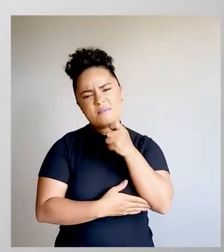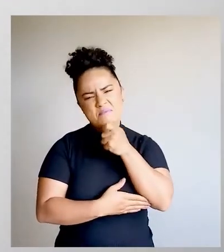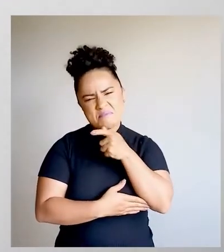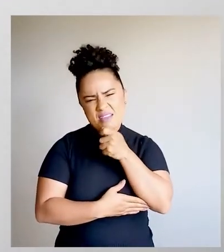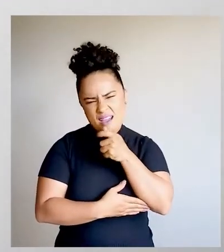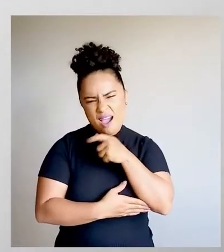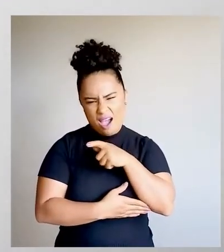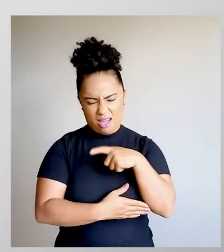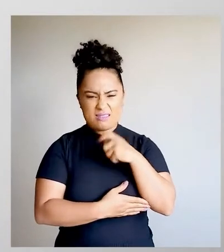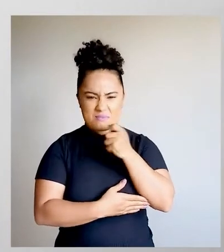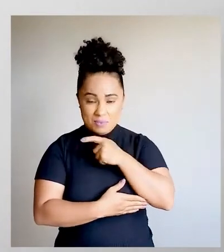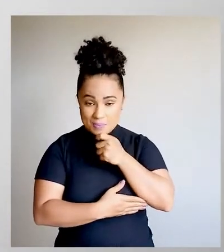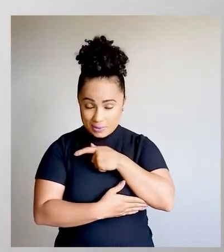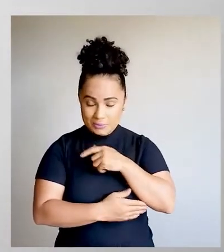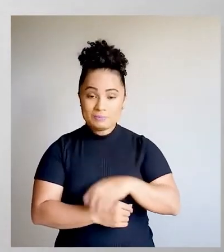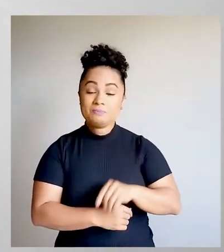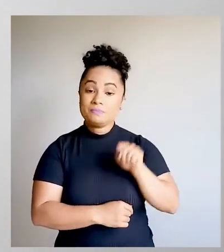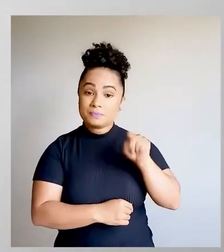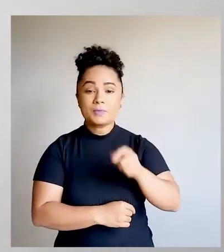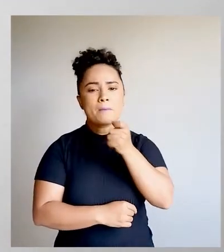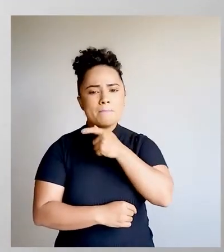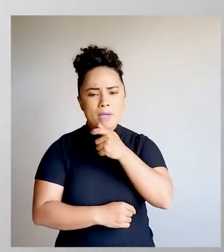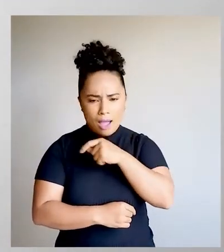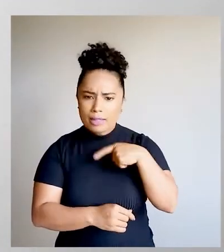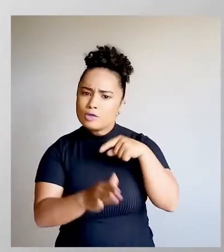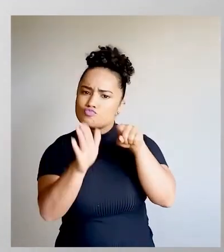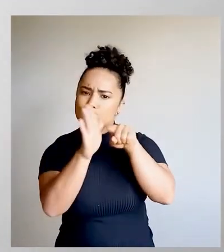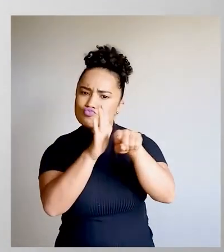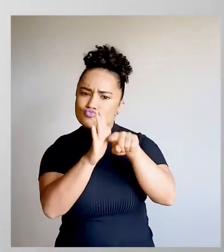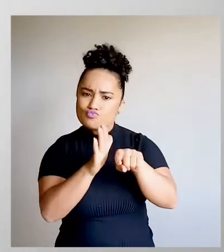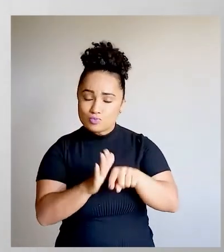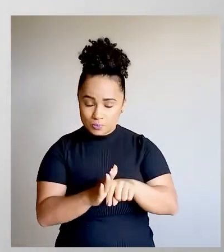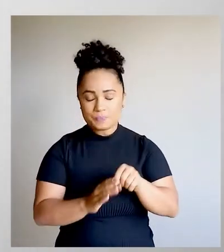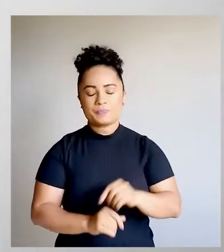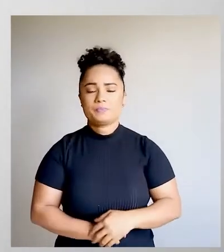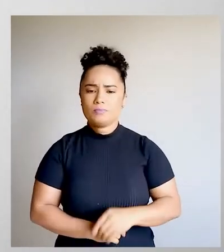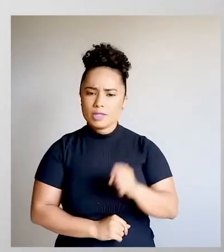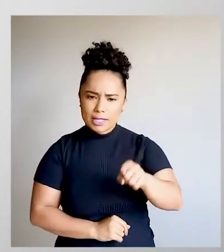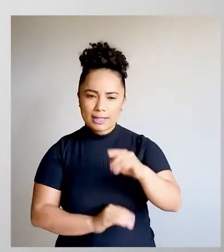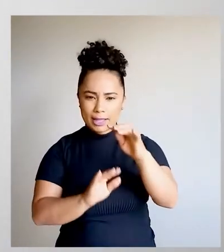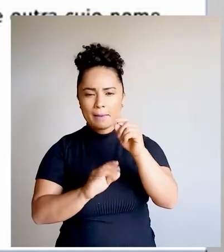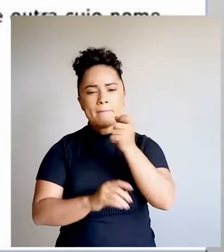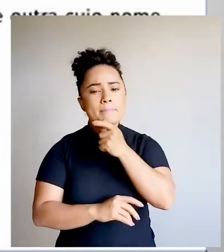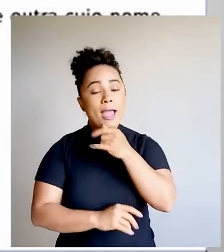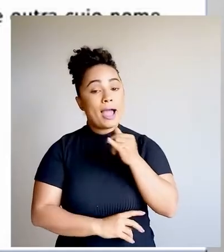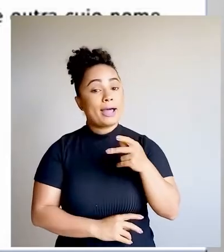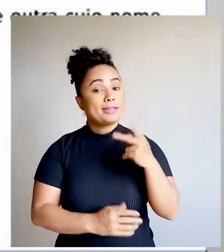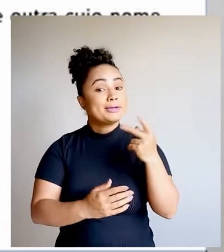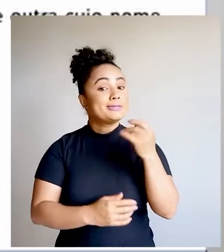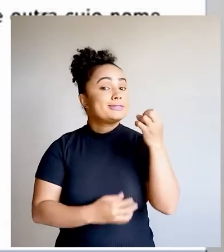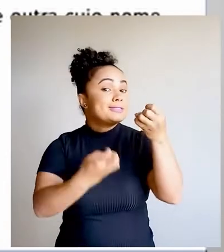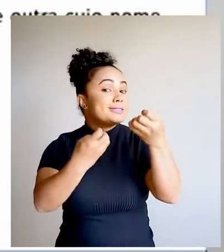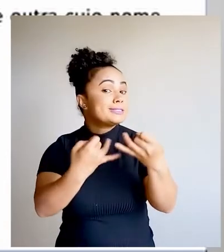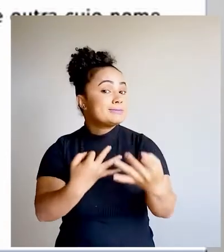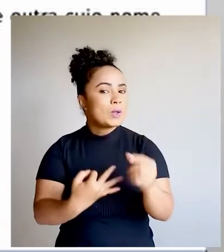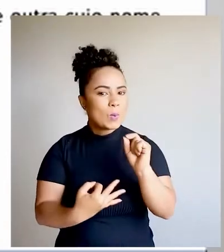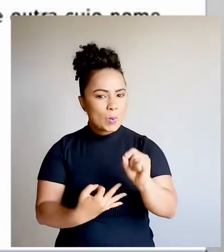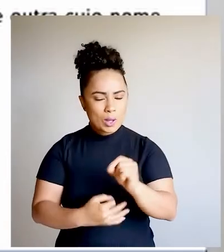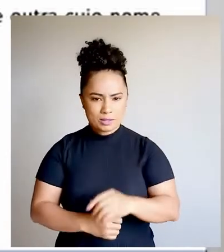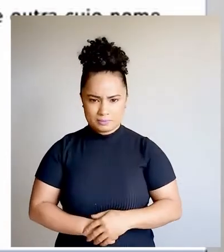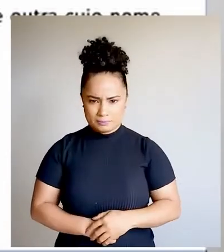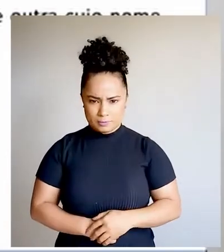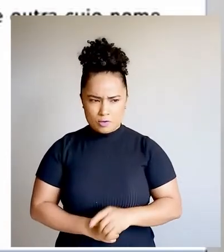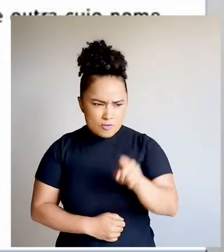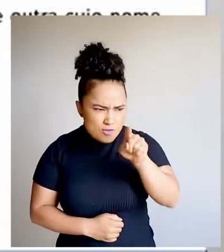uma piada, com algumas questões sobre ela. E o texto da anedota diz assim. Não deixe sua